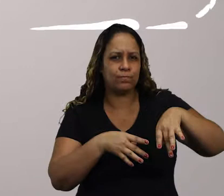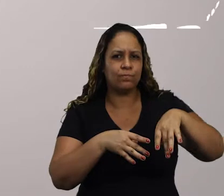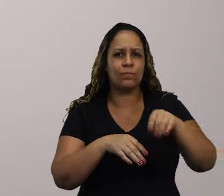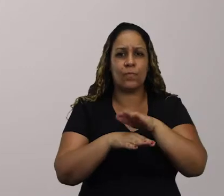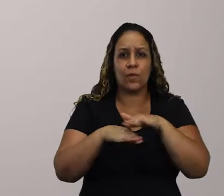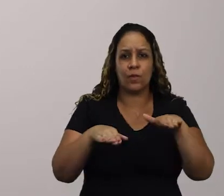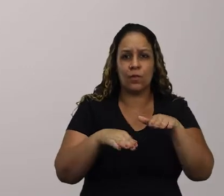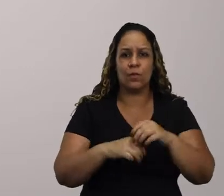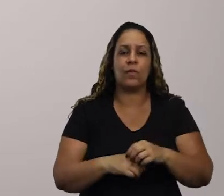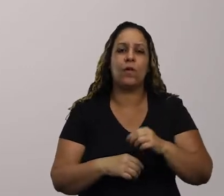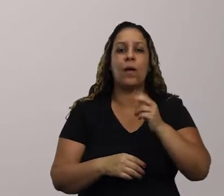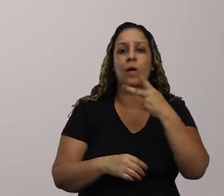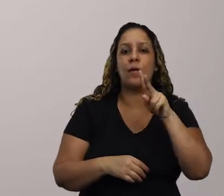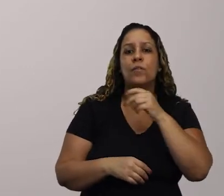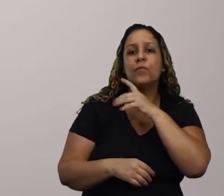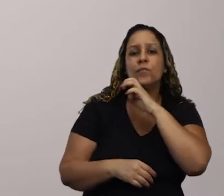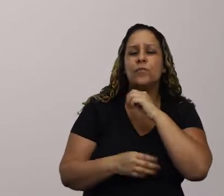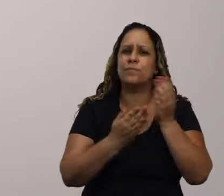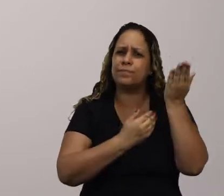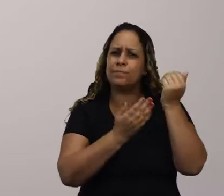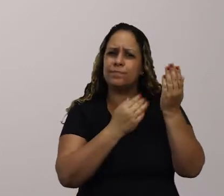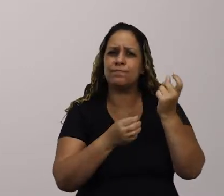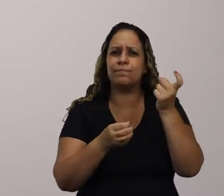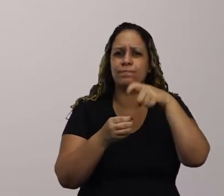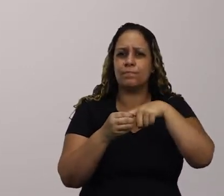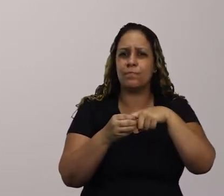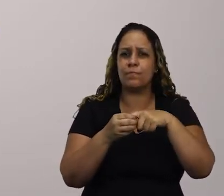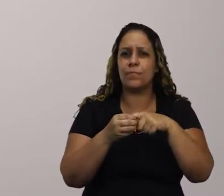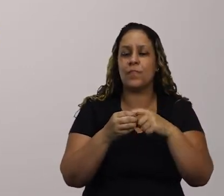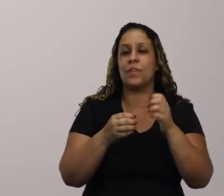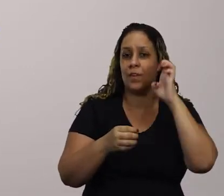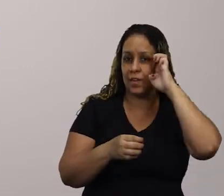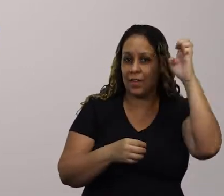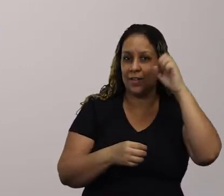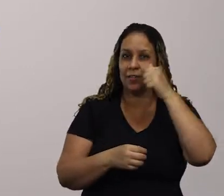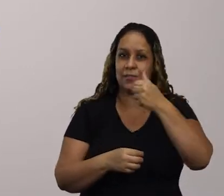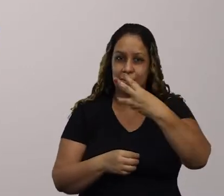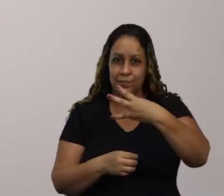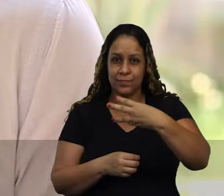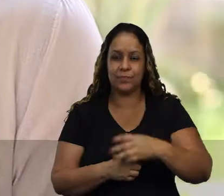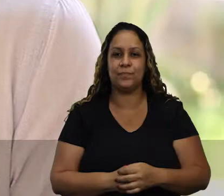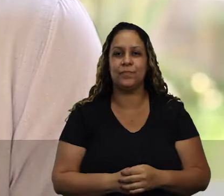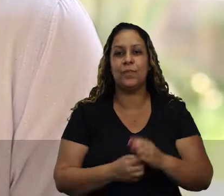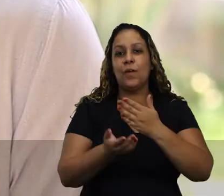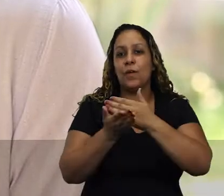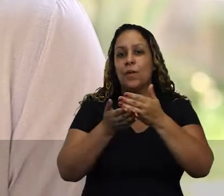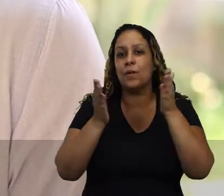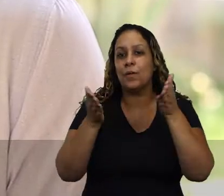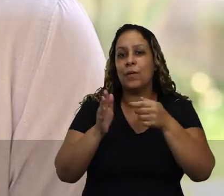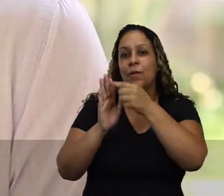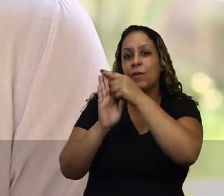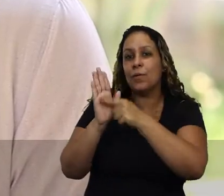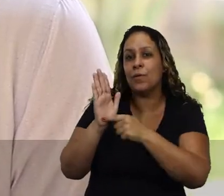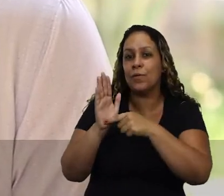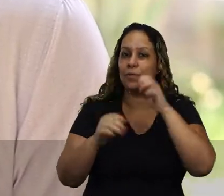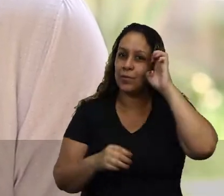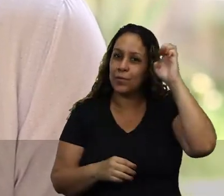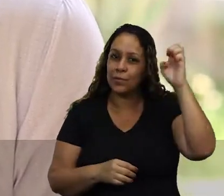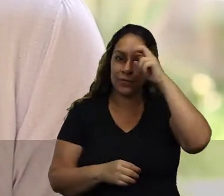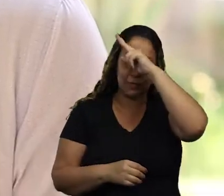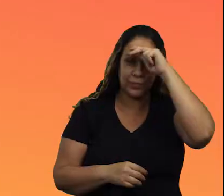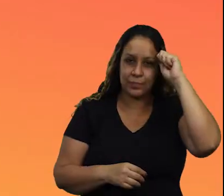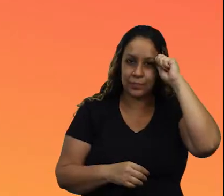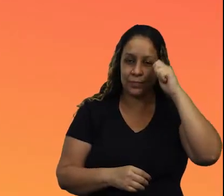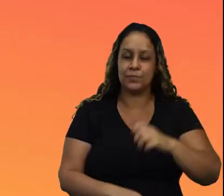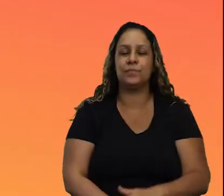Nunca mais! Para as coisas ruins do passado não voltarem. Edinho 13. Começa agora o programa Edinho